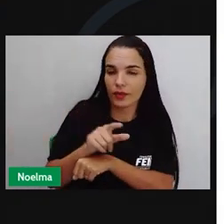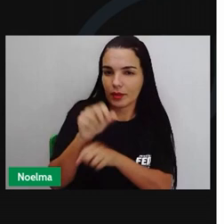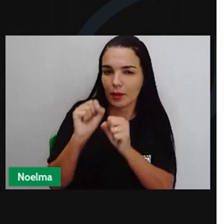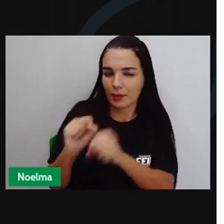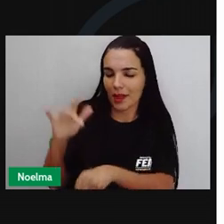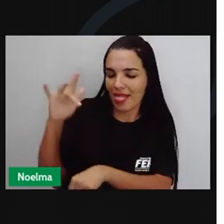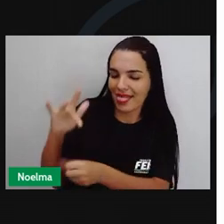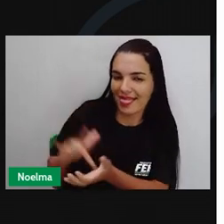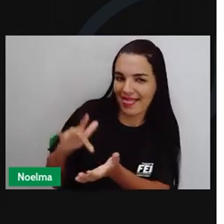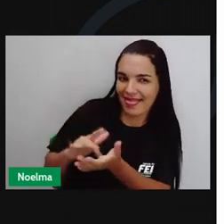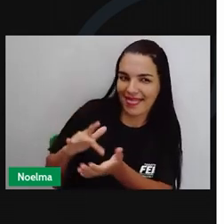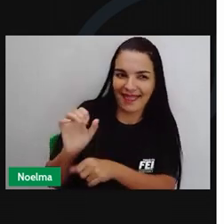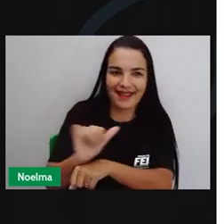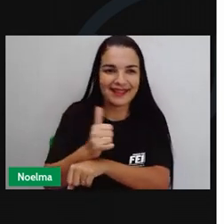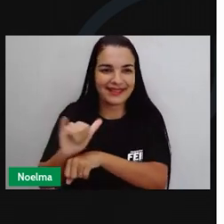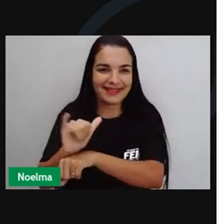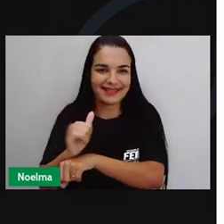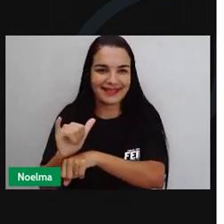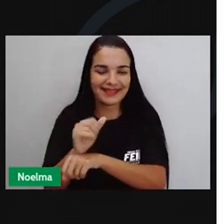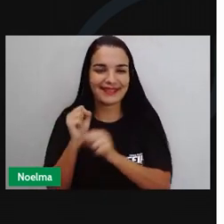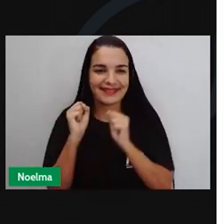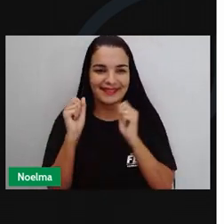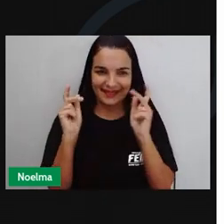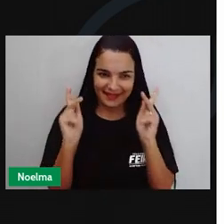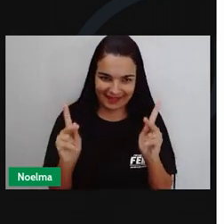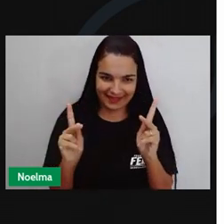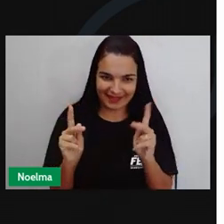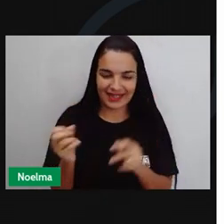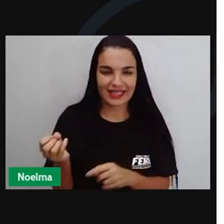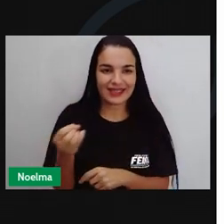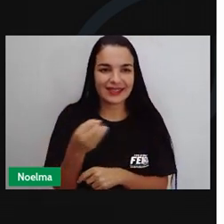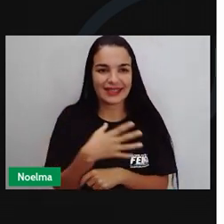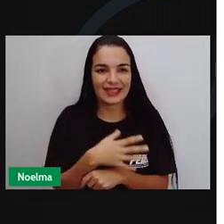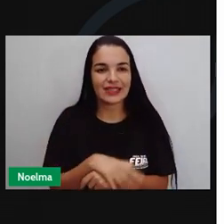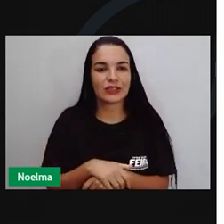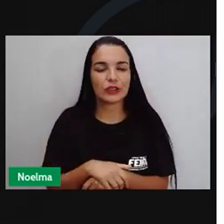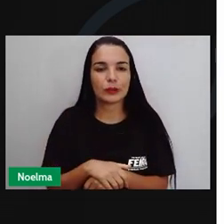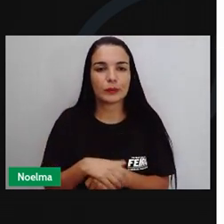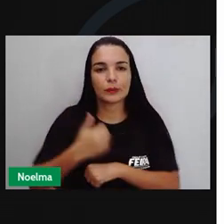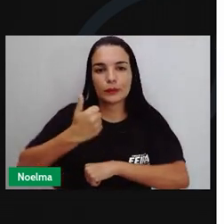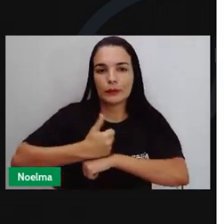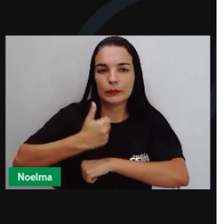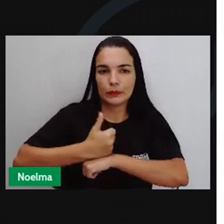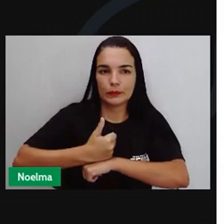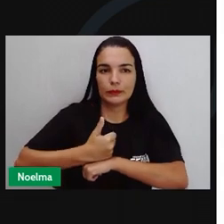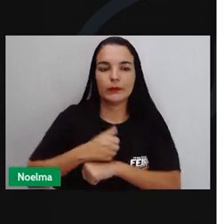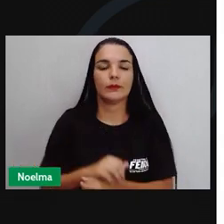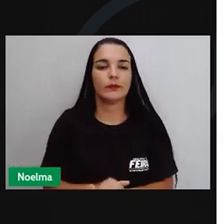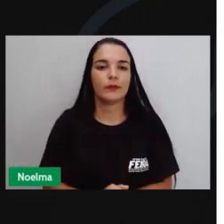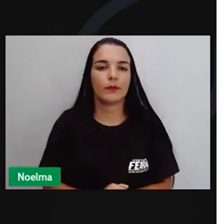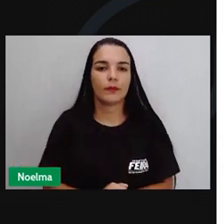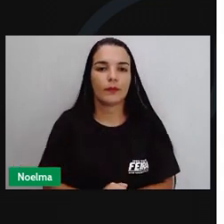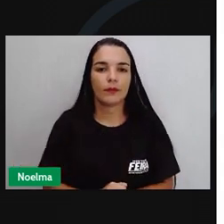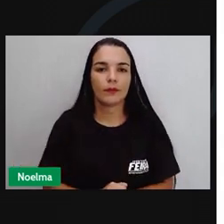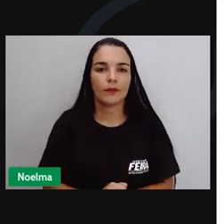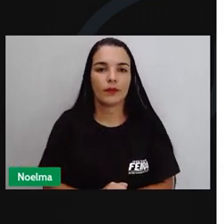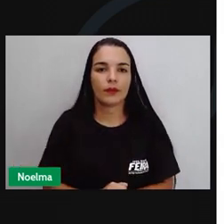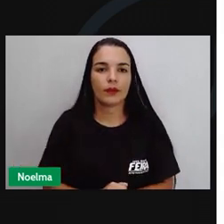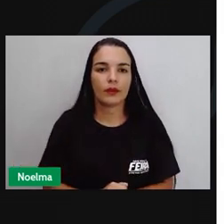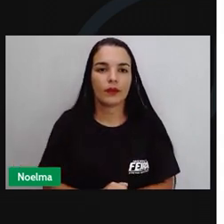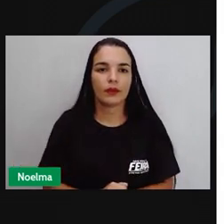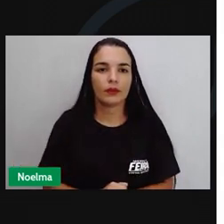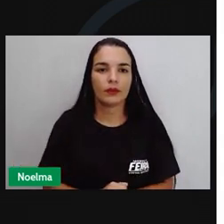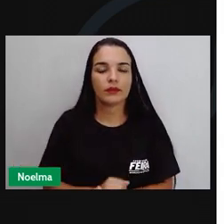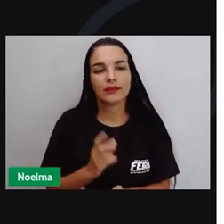desce ali e se inscreva para ser o primeiro a receber as novidades aqui do canal Área do Conhecimento. E não se esqueça de nos dar